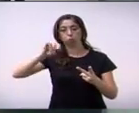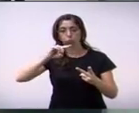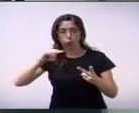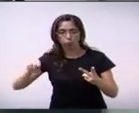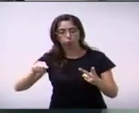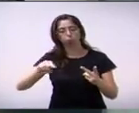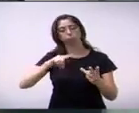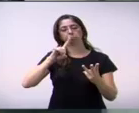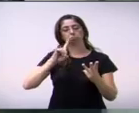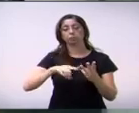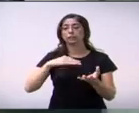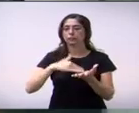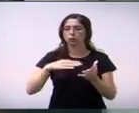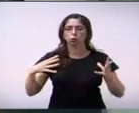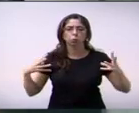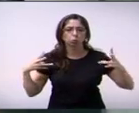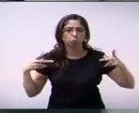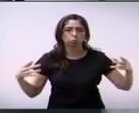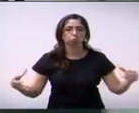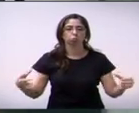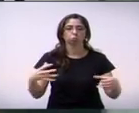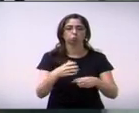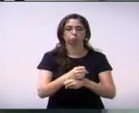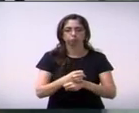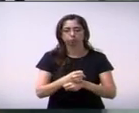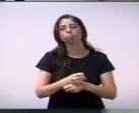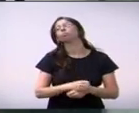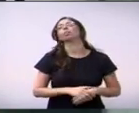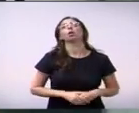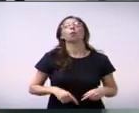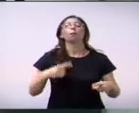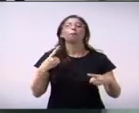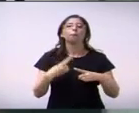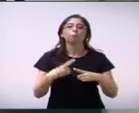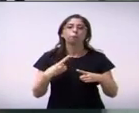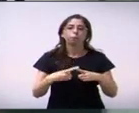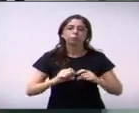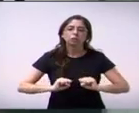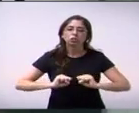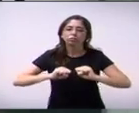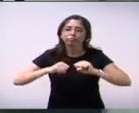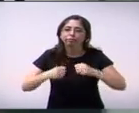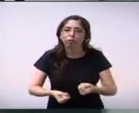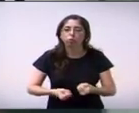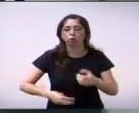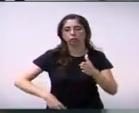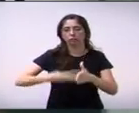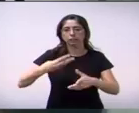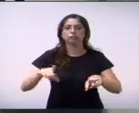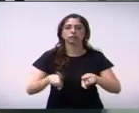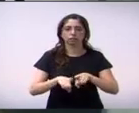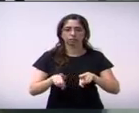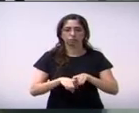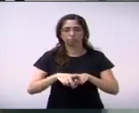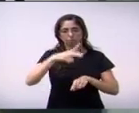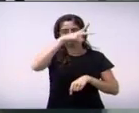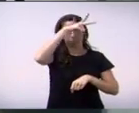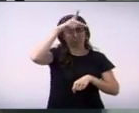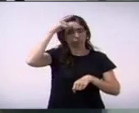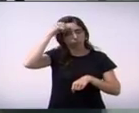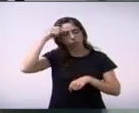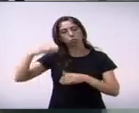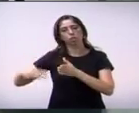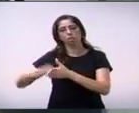profissionais, tanto da secretaria quanto da terceirizada, que vem desenvolvendo um grande trabalho para o município.